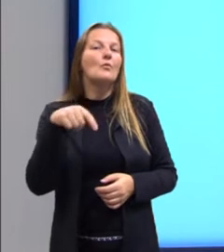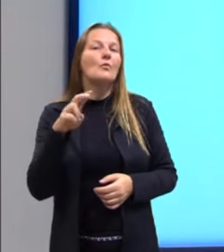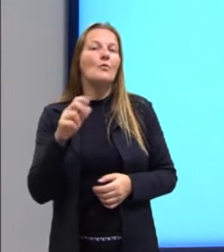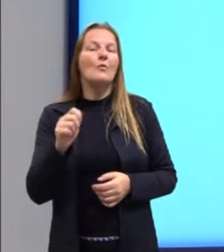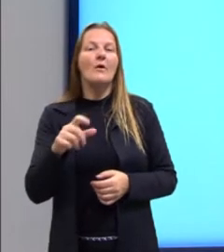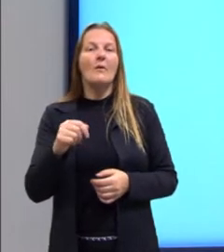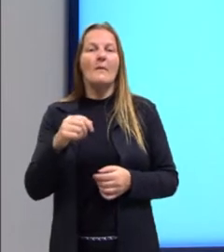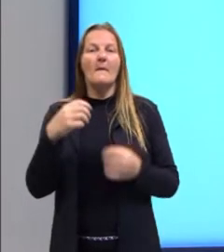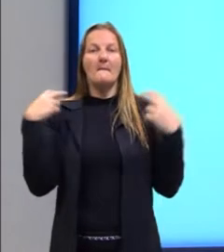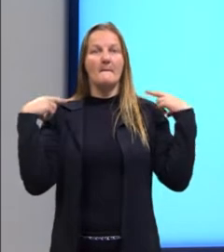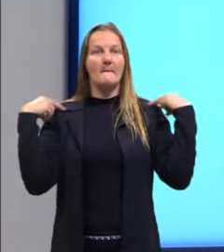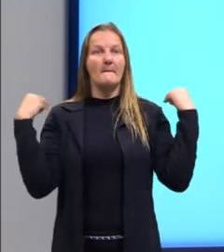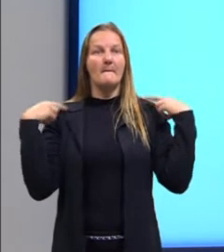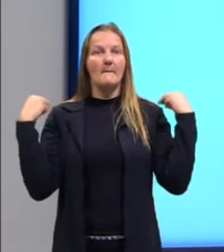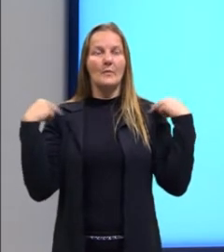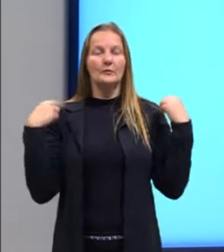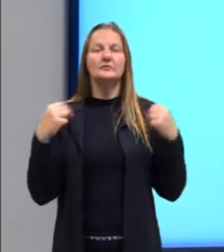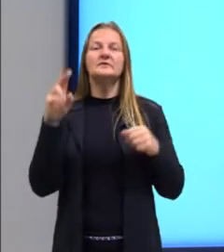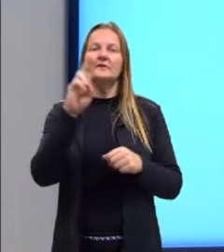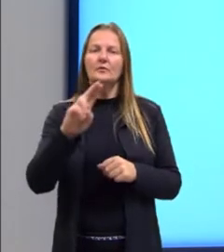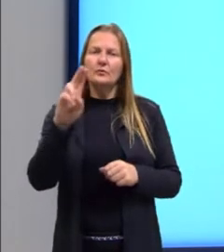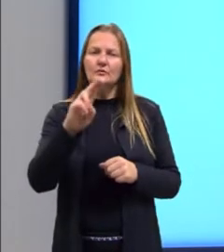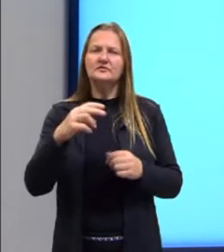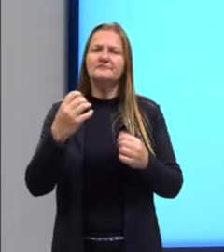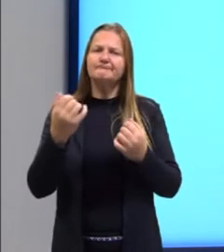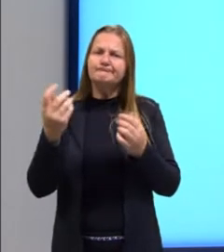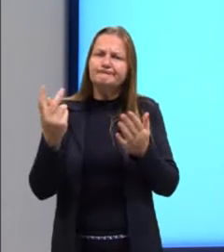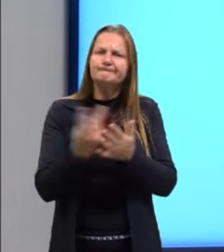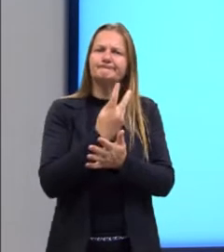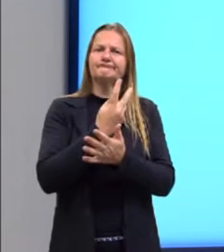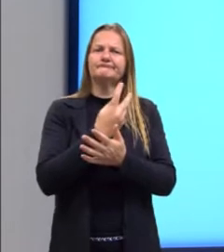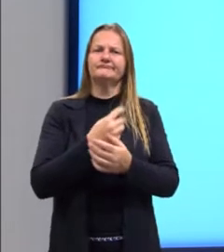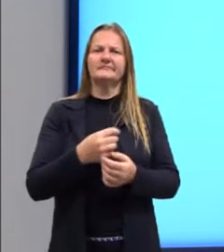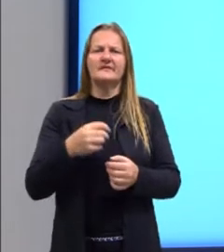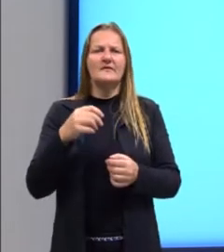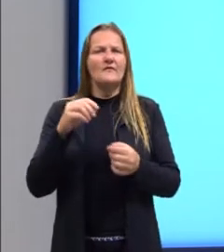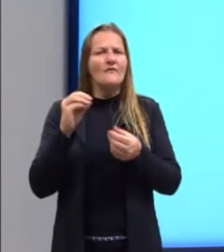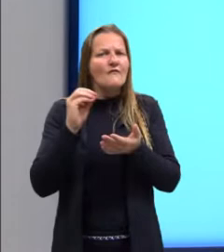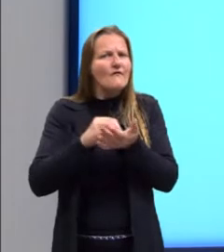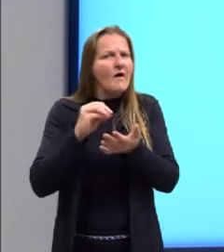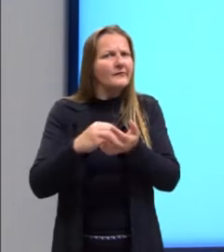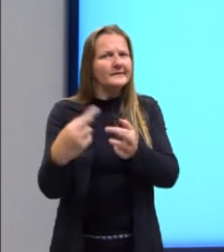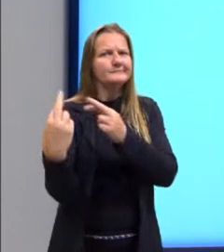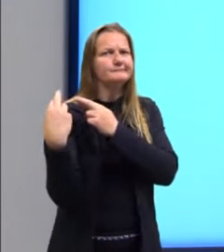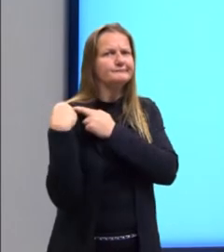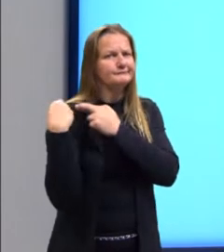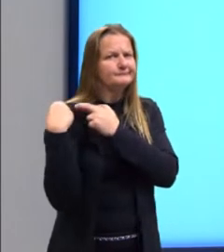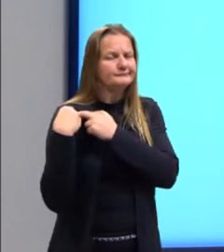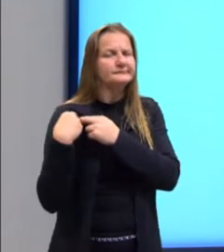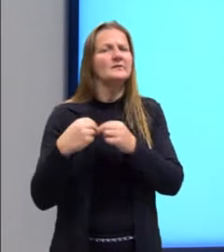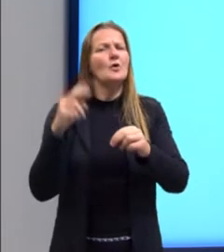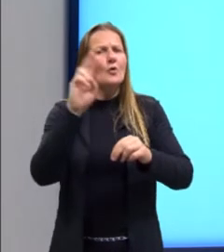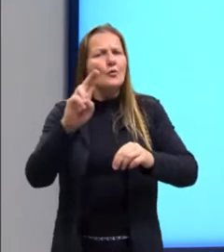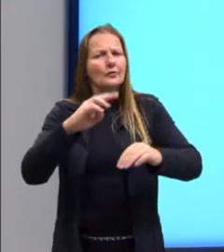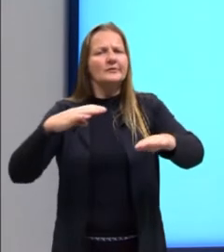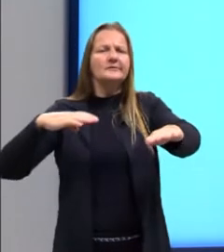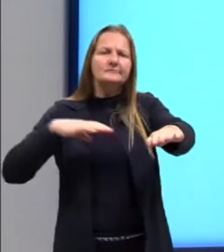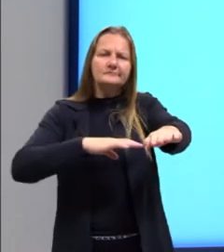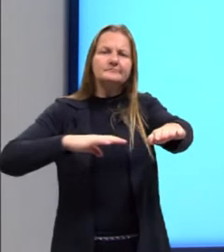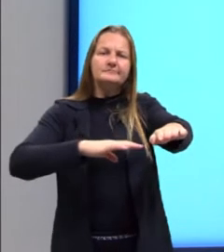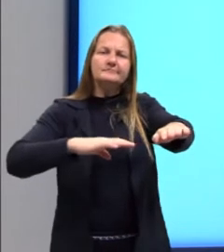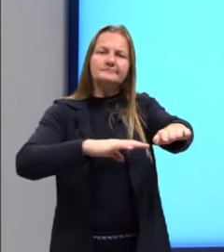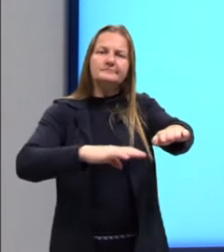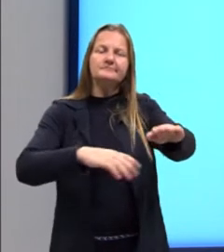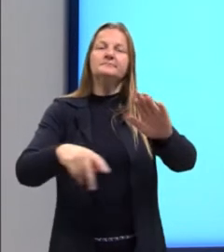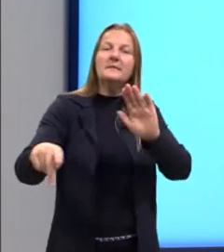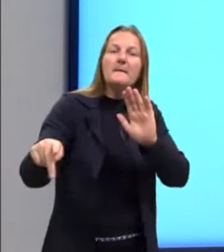motoristas, que de forma irresponsável, muitas vezes, acabam utilizando um espaço que